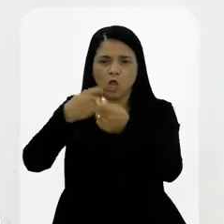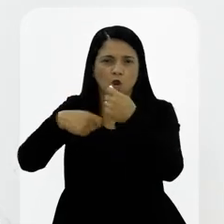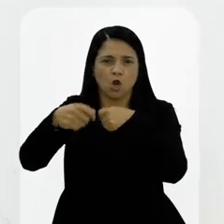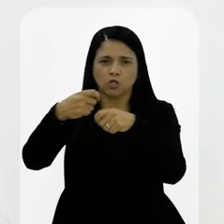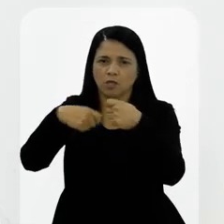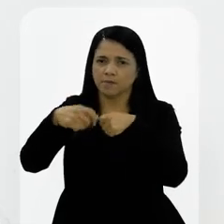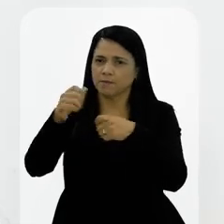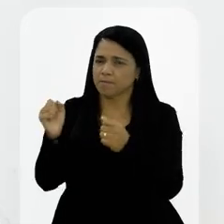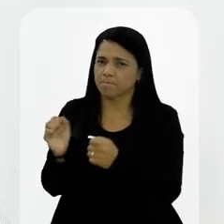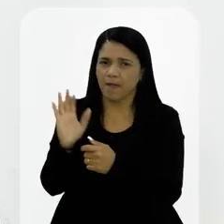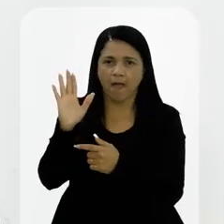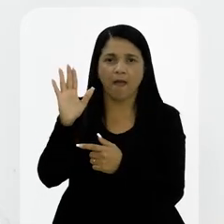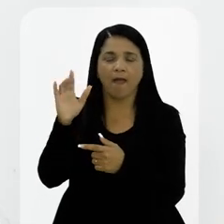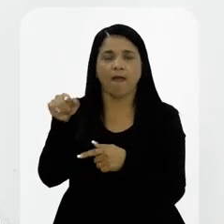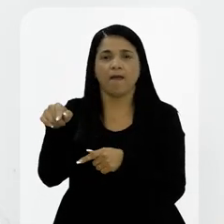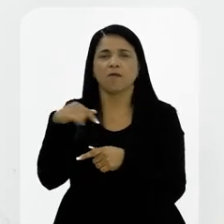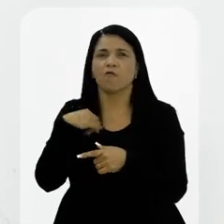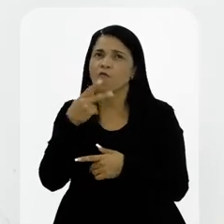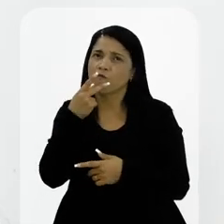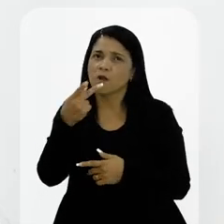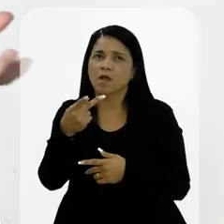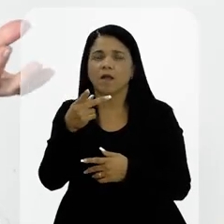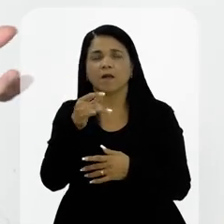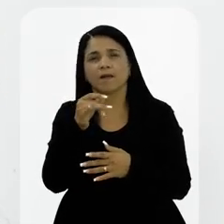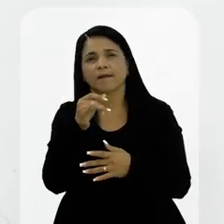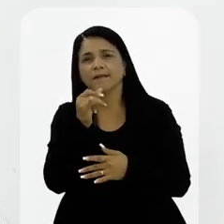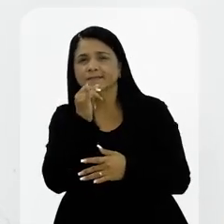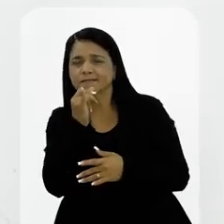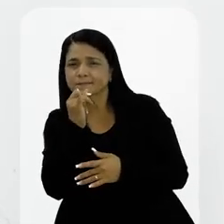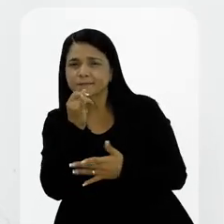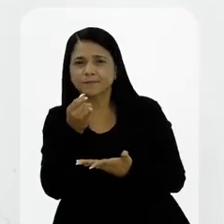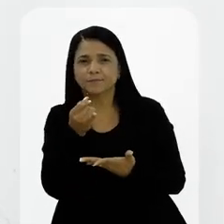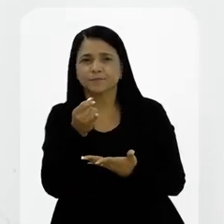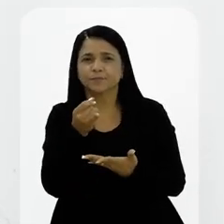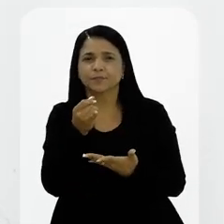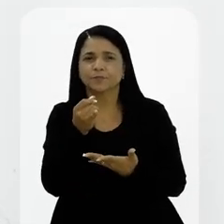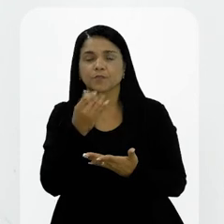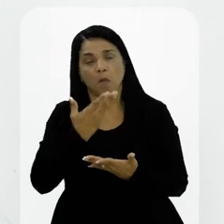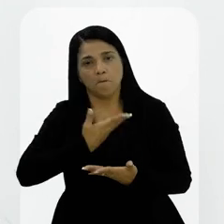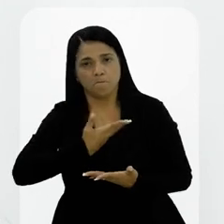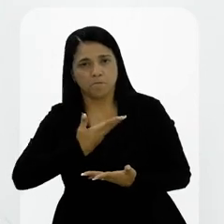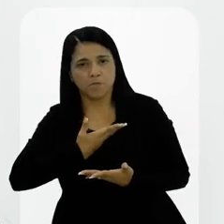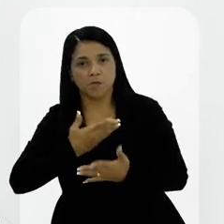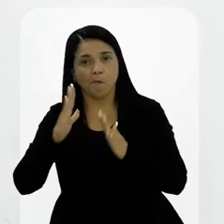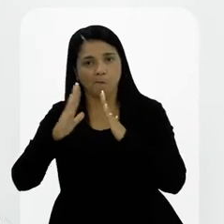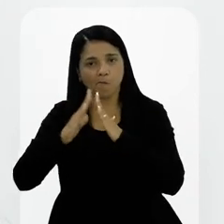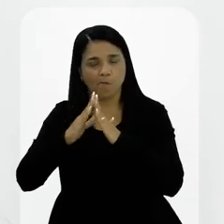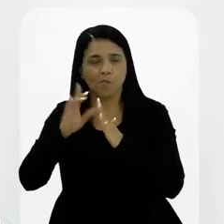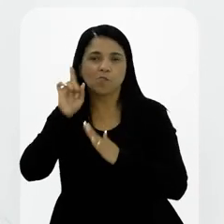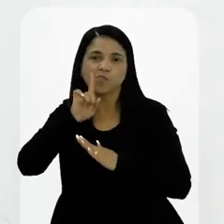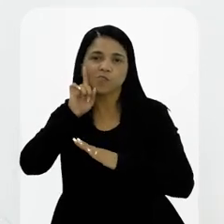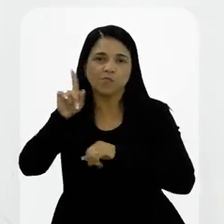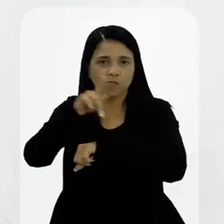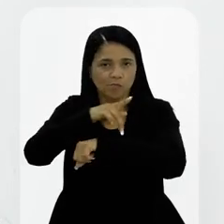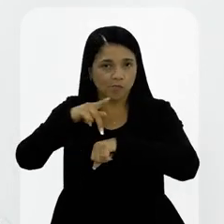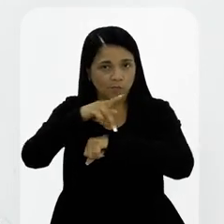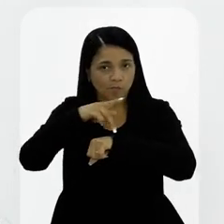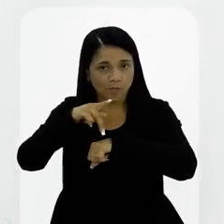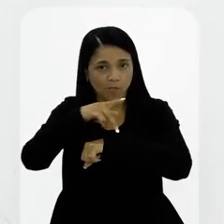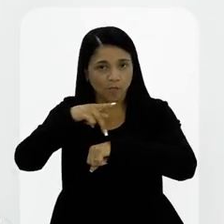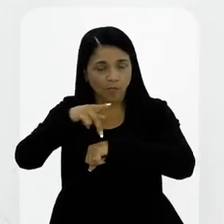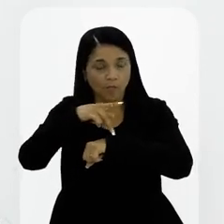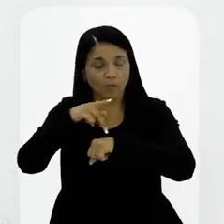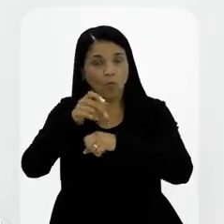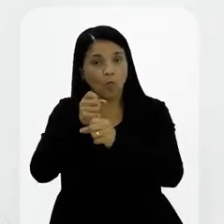economicamente favorecidos, eu citava aqui um exemplo de uma amiga que mora nos